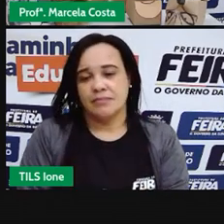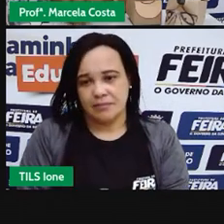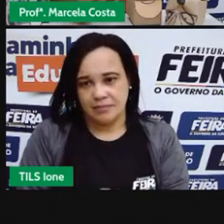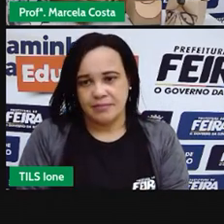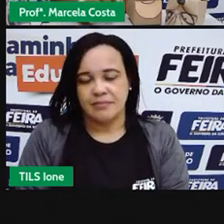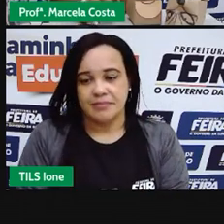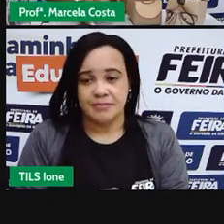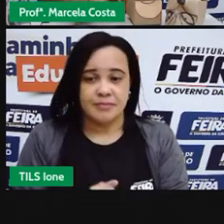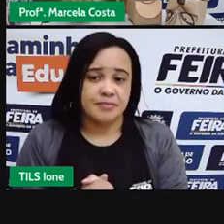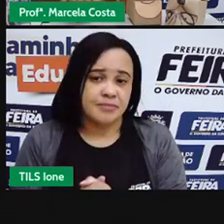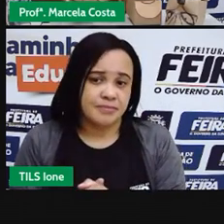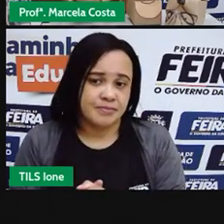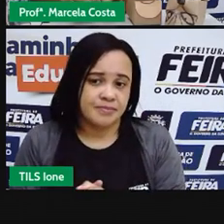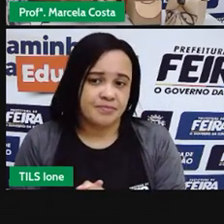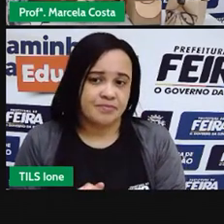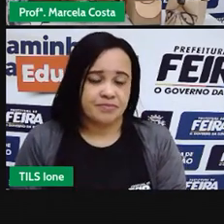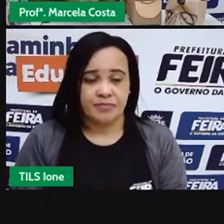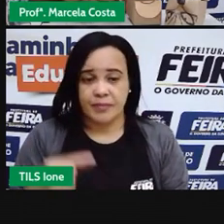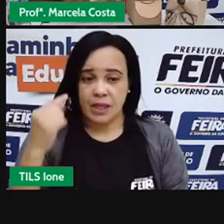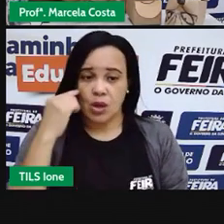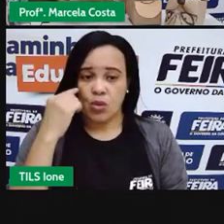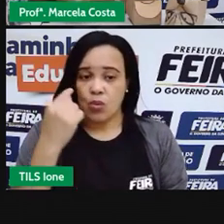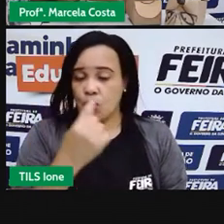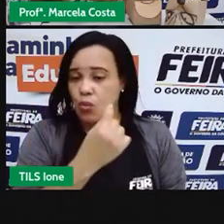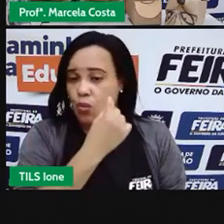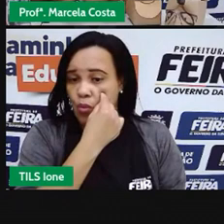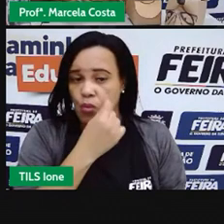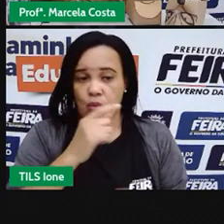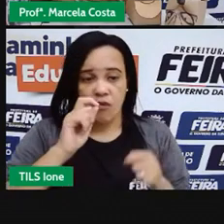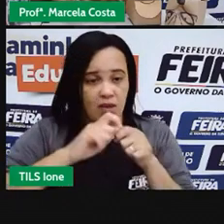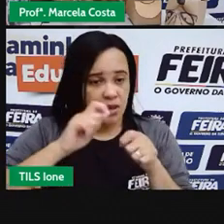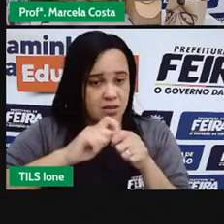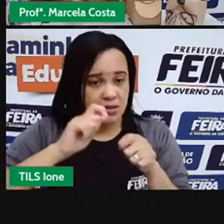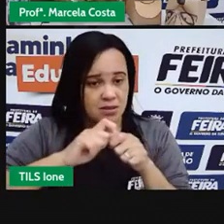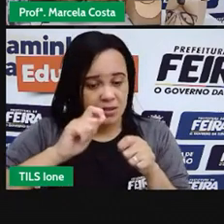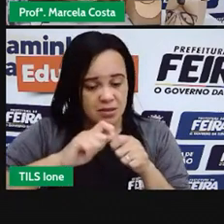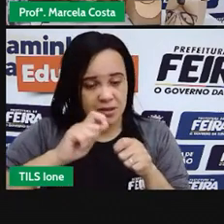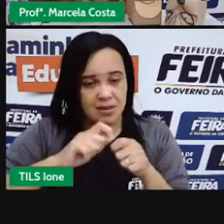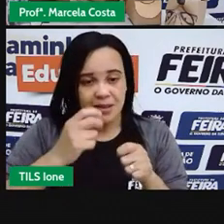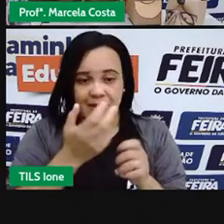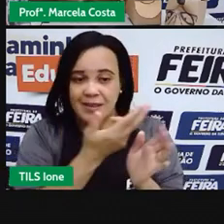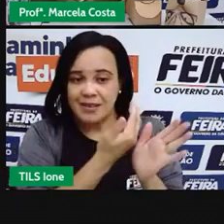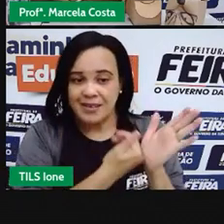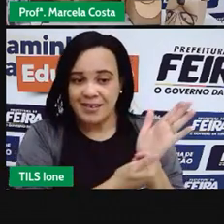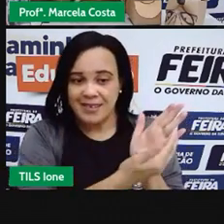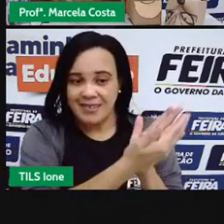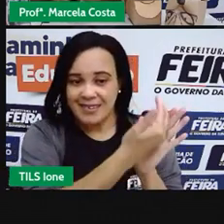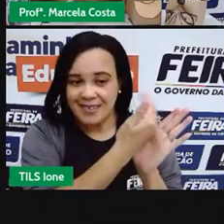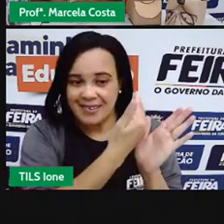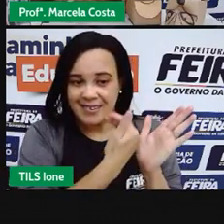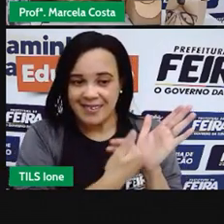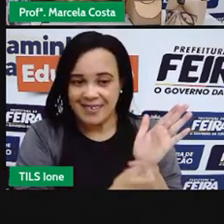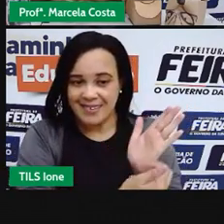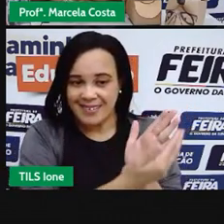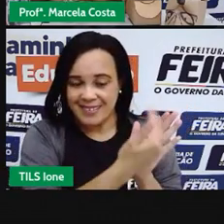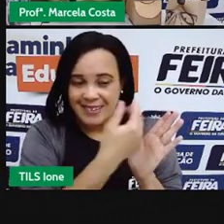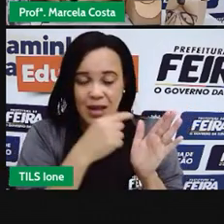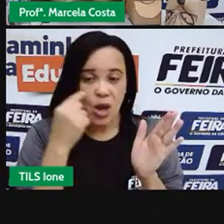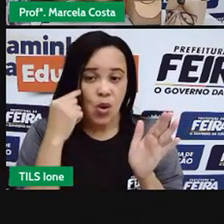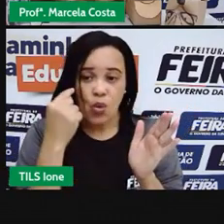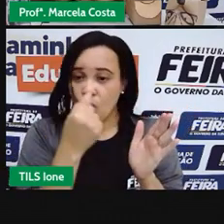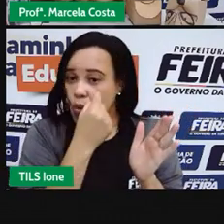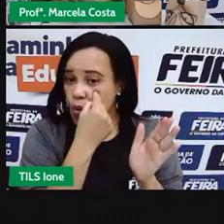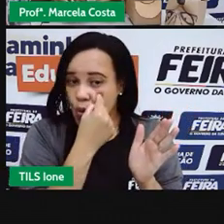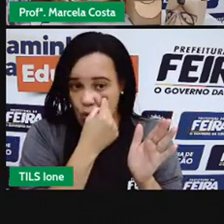Então, você pode fazer um desenho dos olhos,